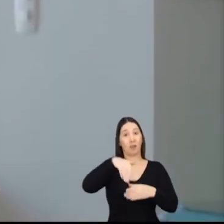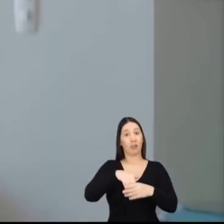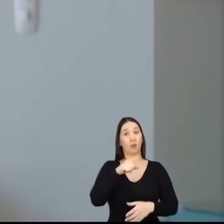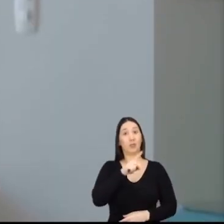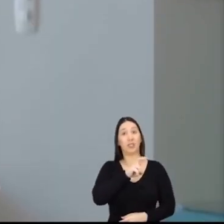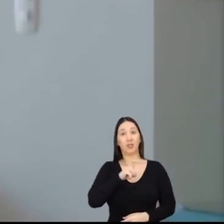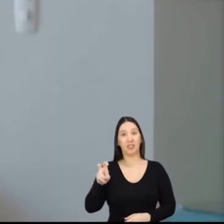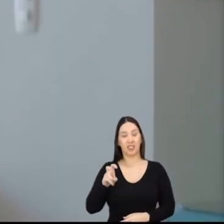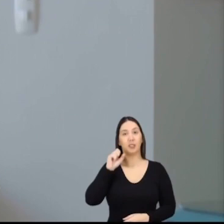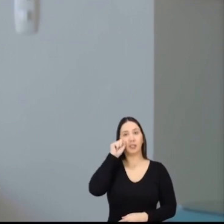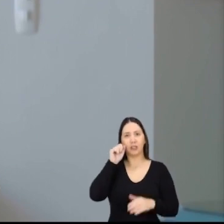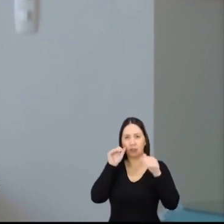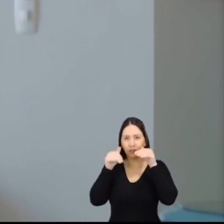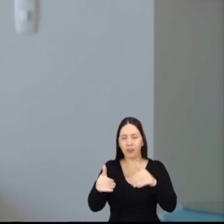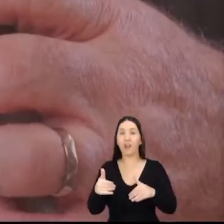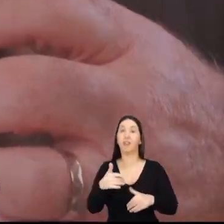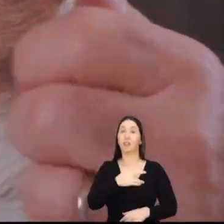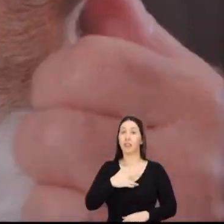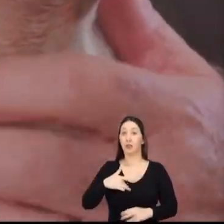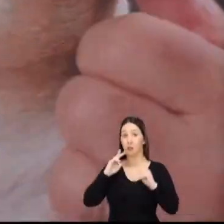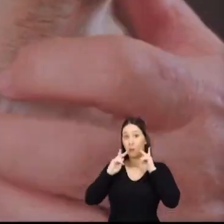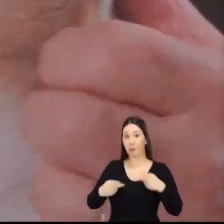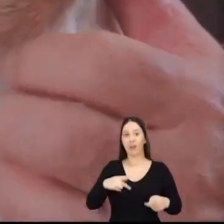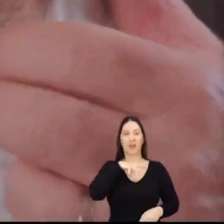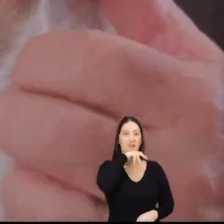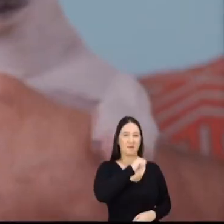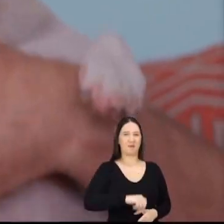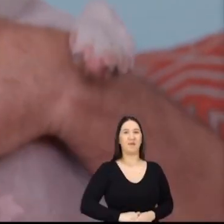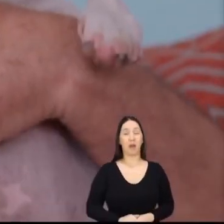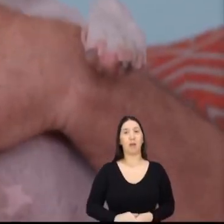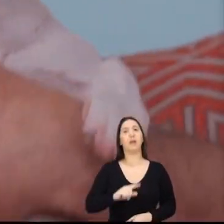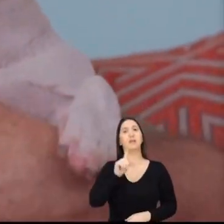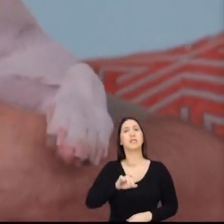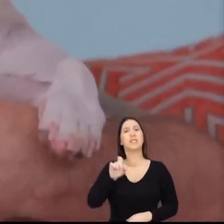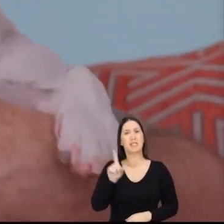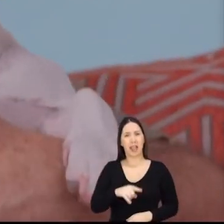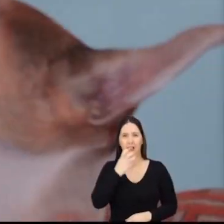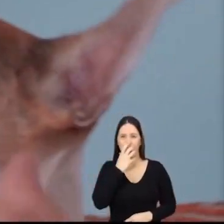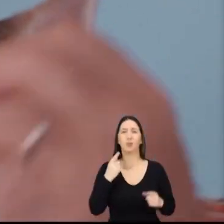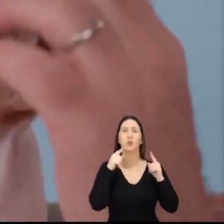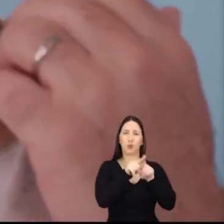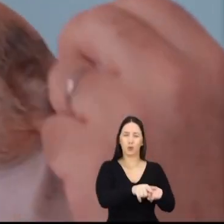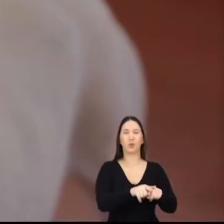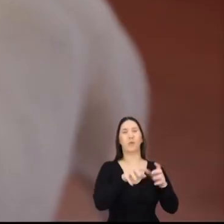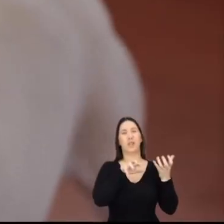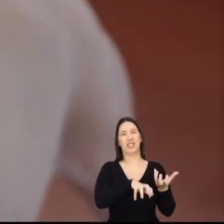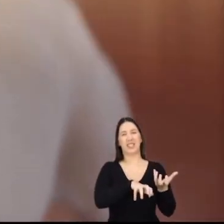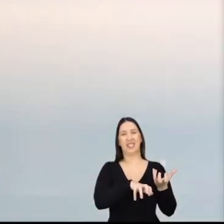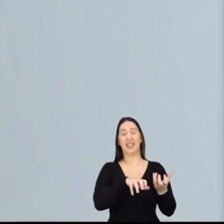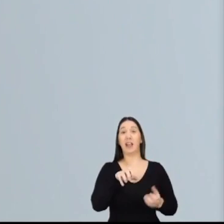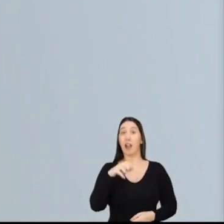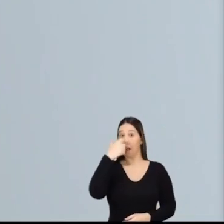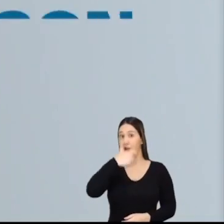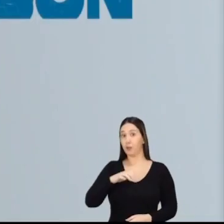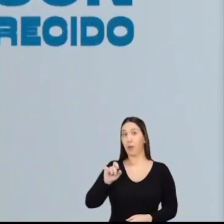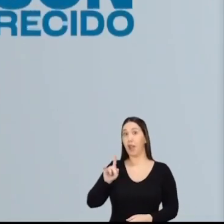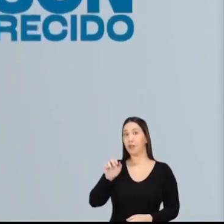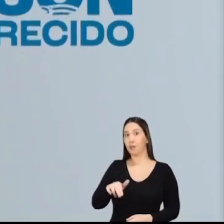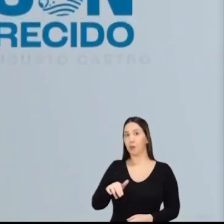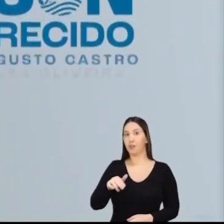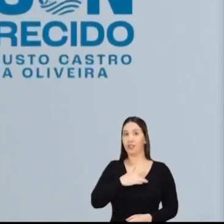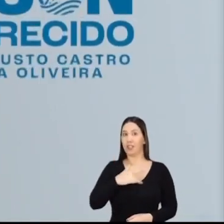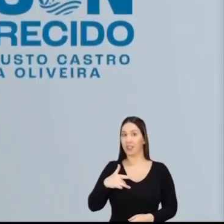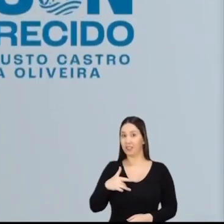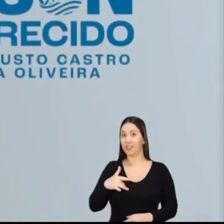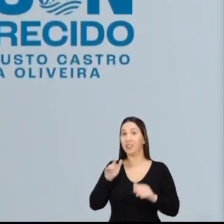São Paulo. Vote 155, que o Edson vai proteger você e o seu pet no Senado. Ah, claro, e o Zé vai junto para Brasília. Edson Aparecido,